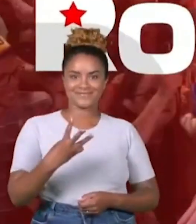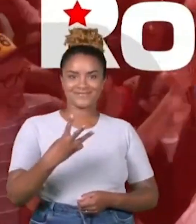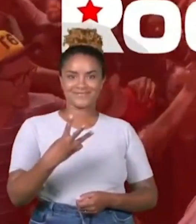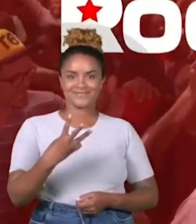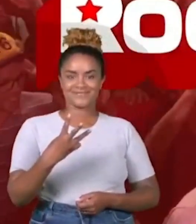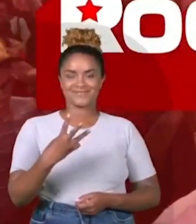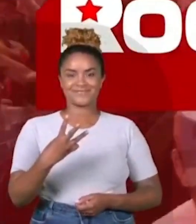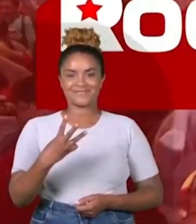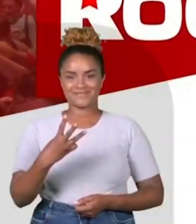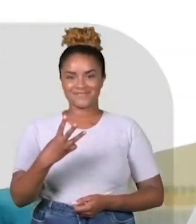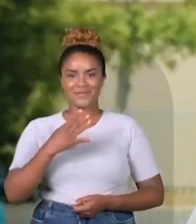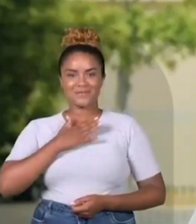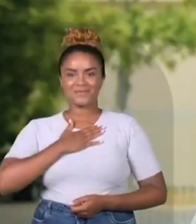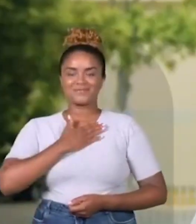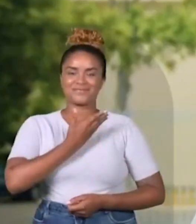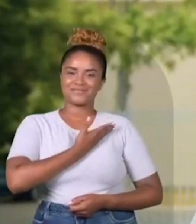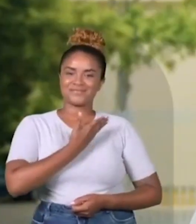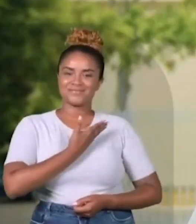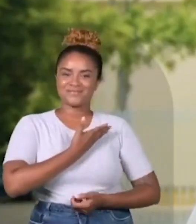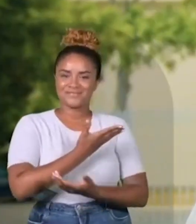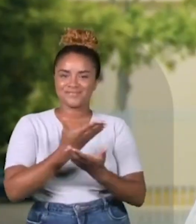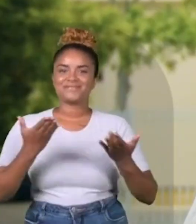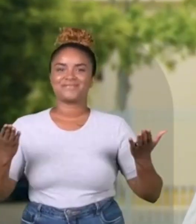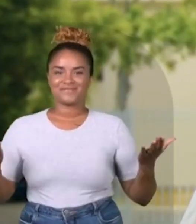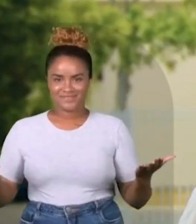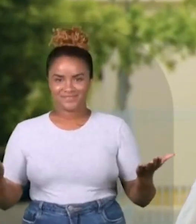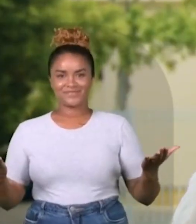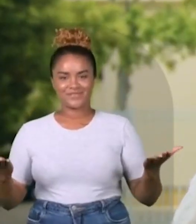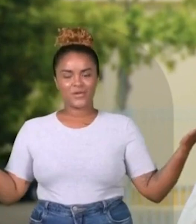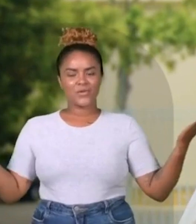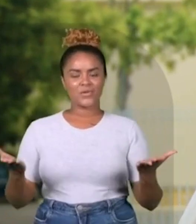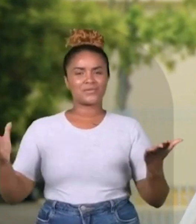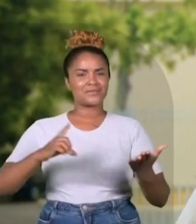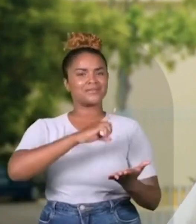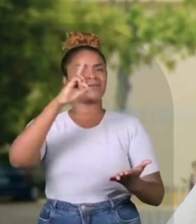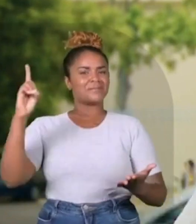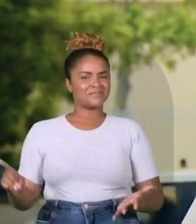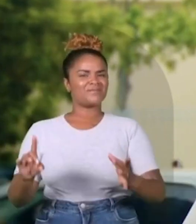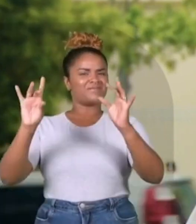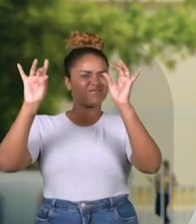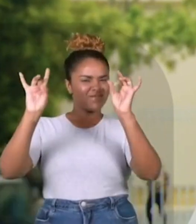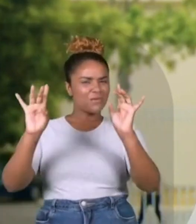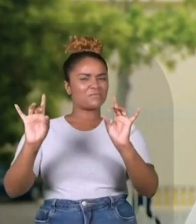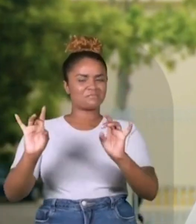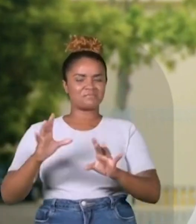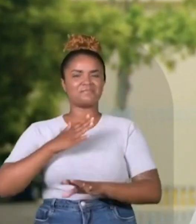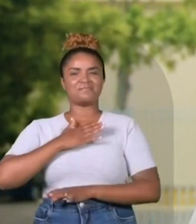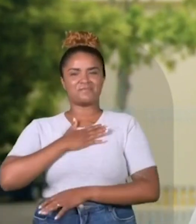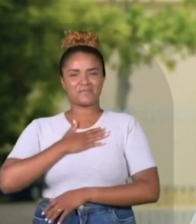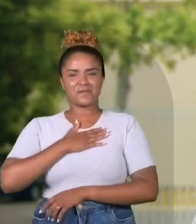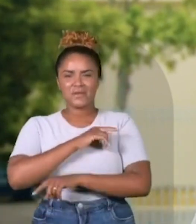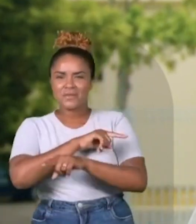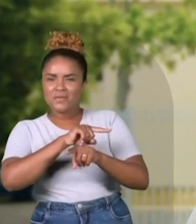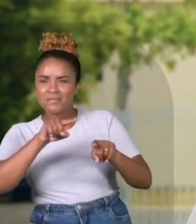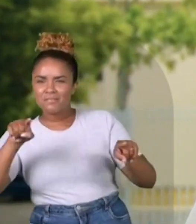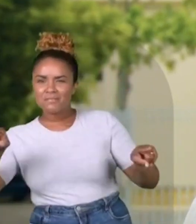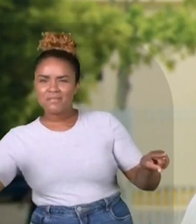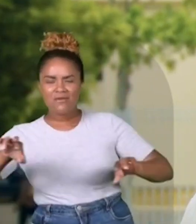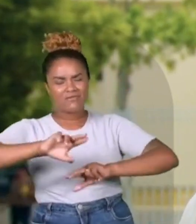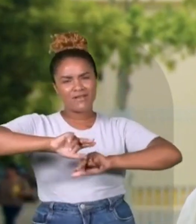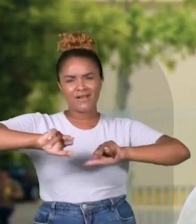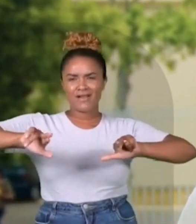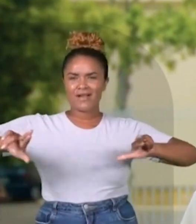Rogério 13 Meus amigos e minhas amigas, hoje é uma data muito especial para mim e para